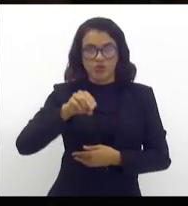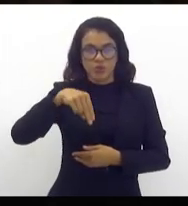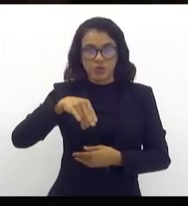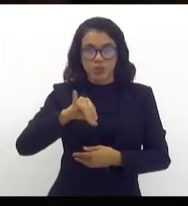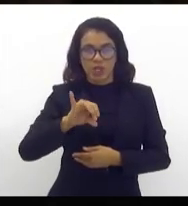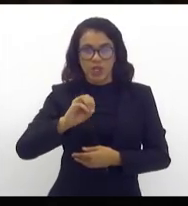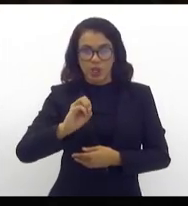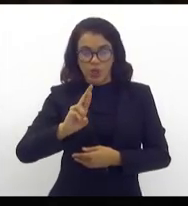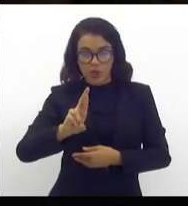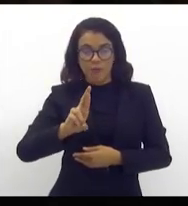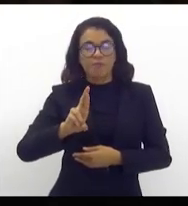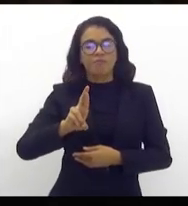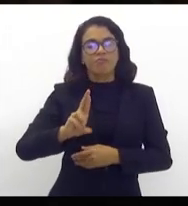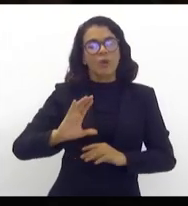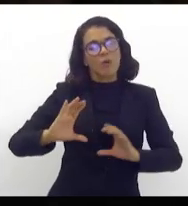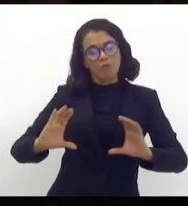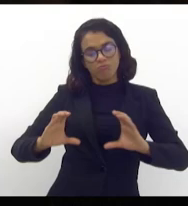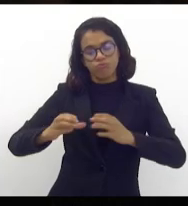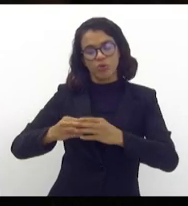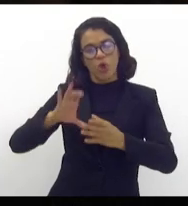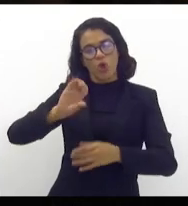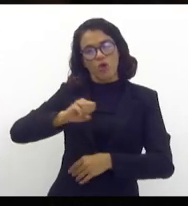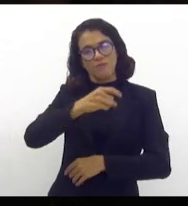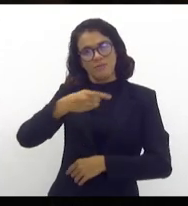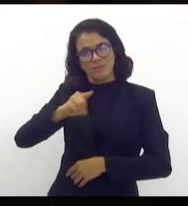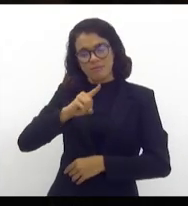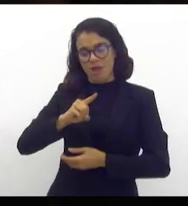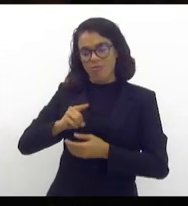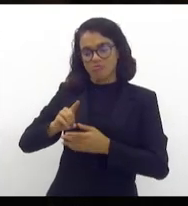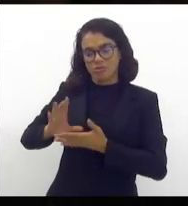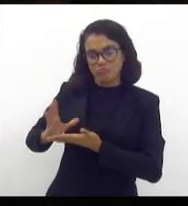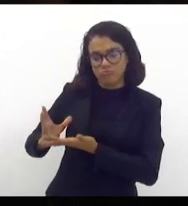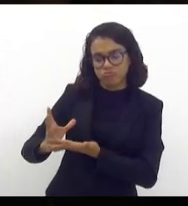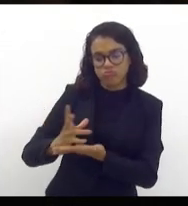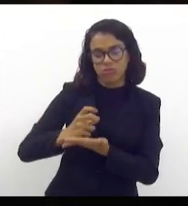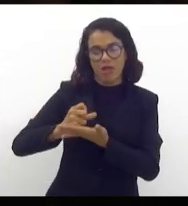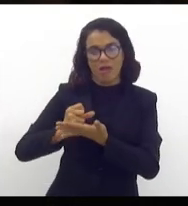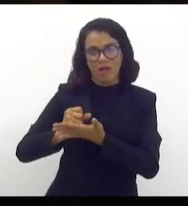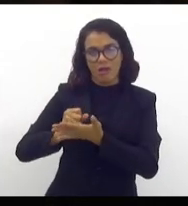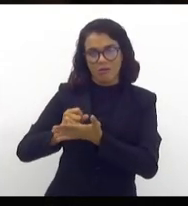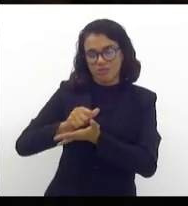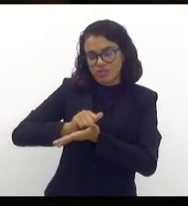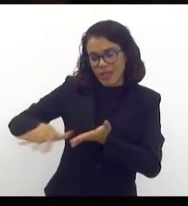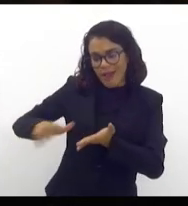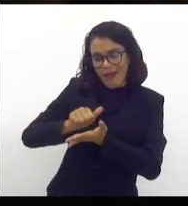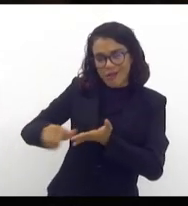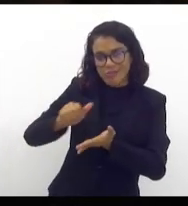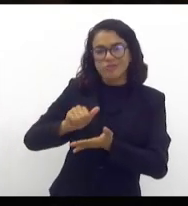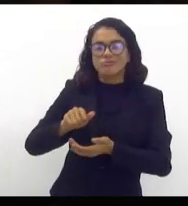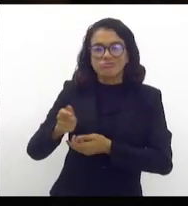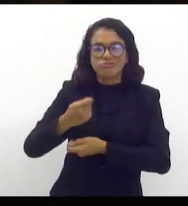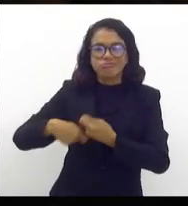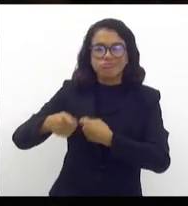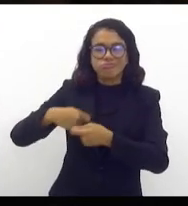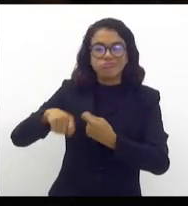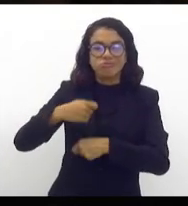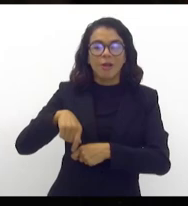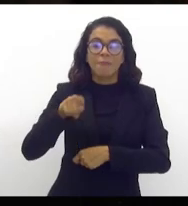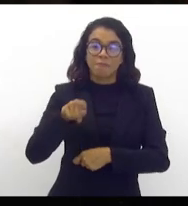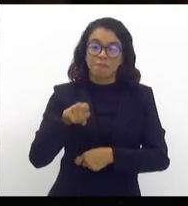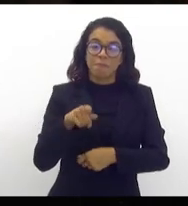na Comissão de Orçamento, foi apresentado pela Secretaria de Fazenda, como